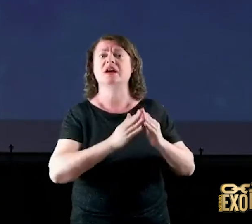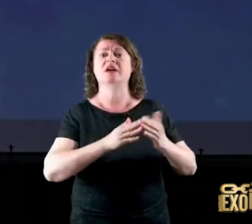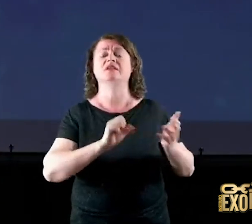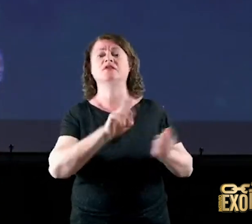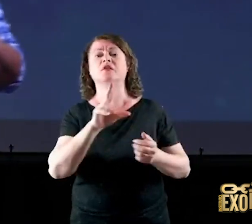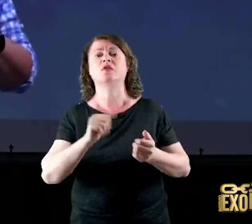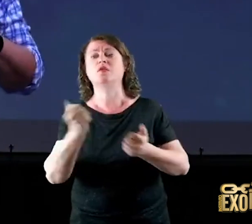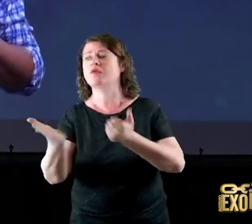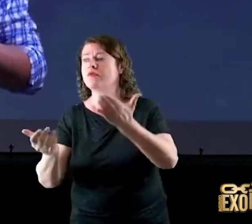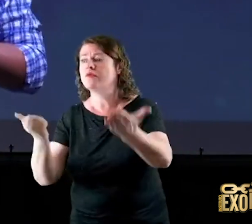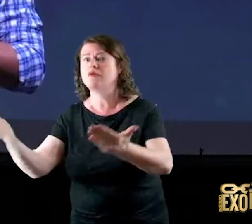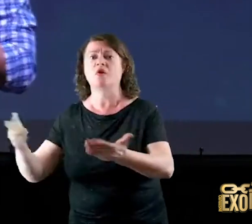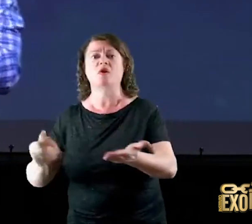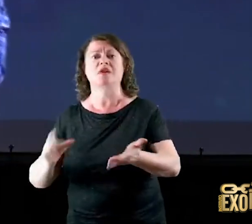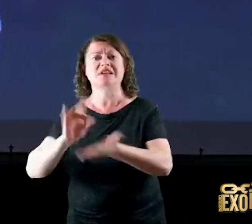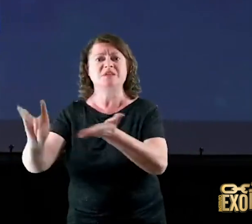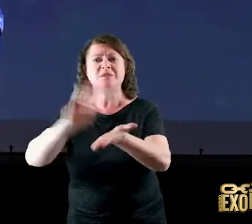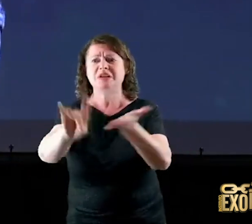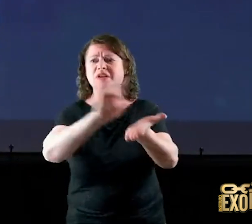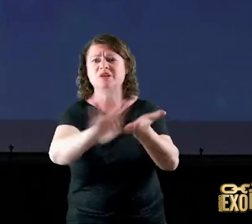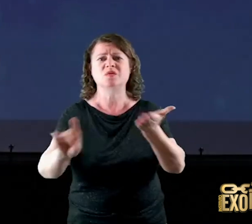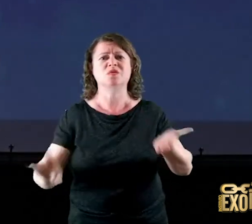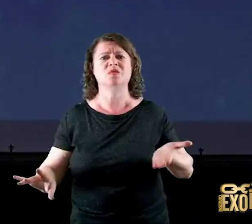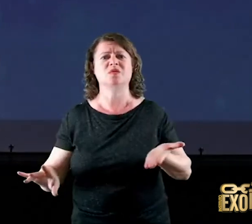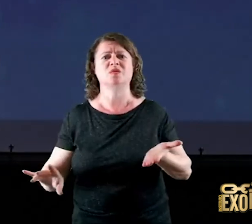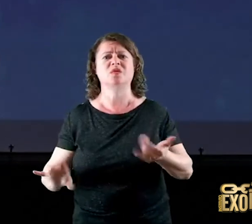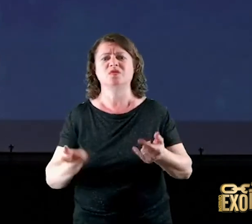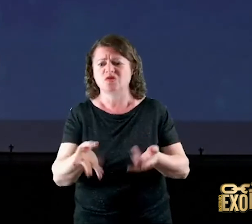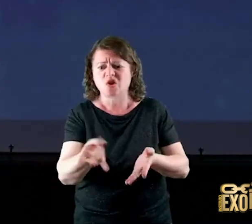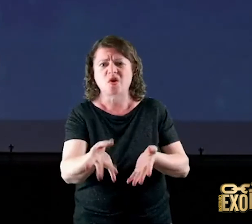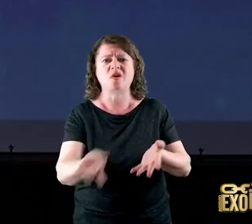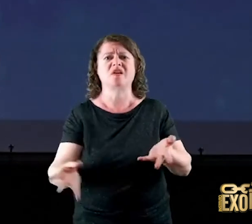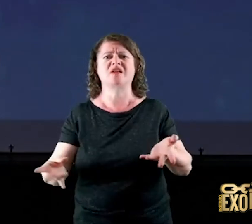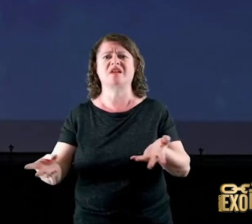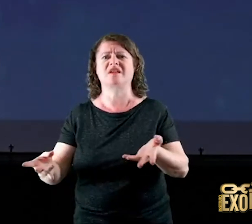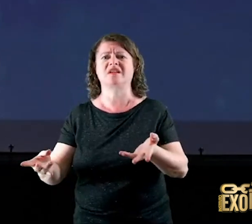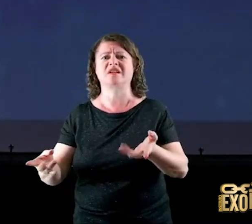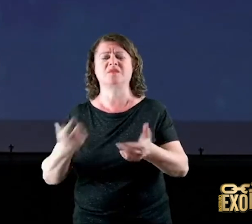sua fé perseguida por um bando que ameaçou matar